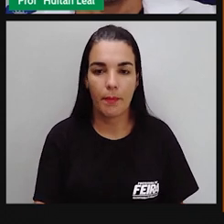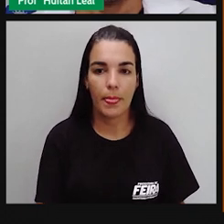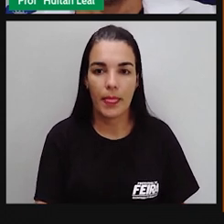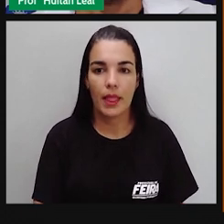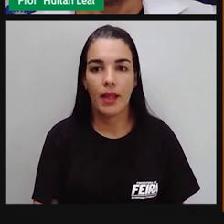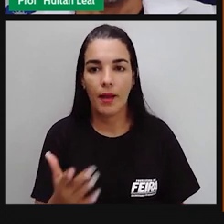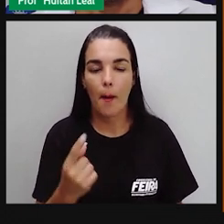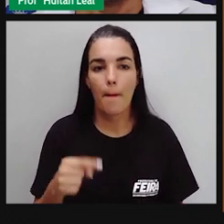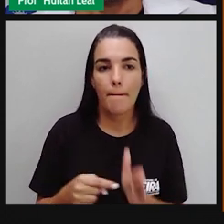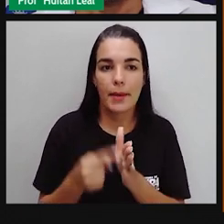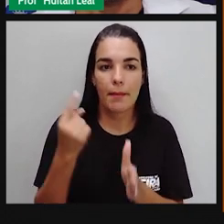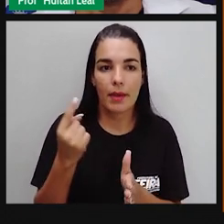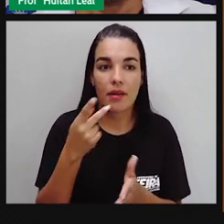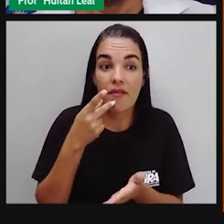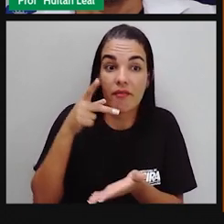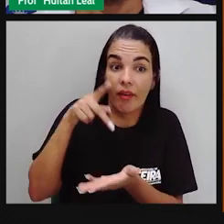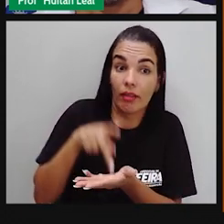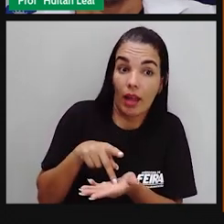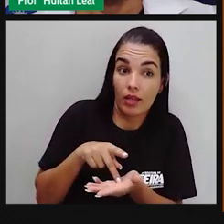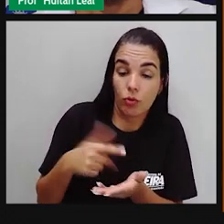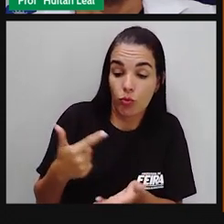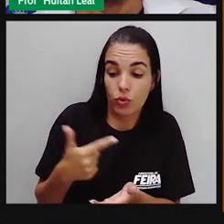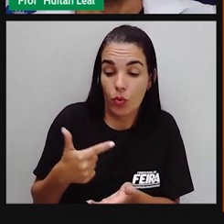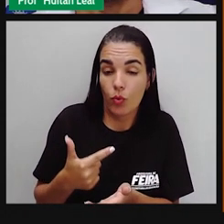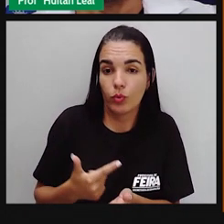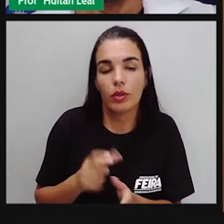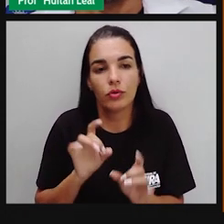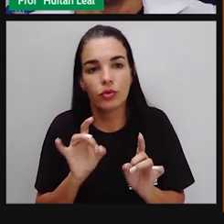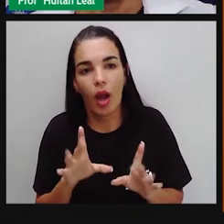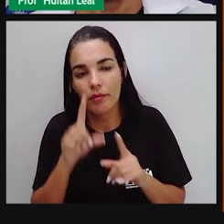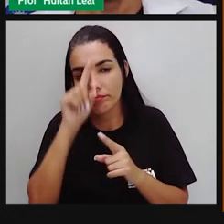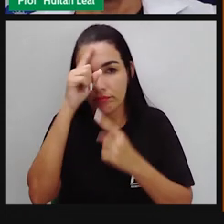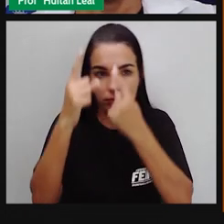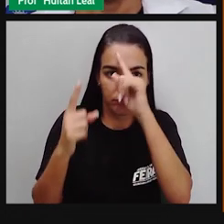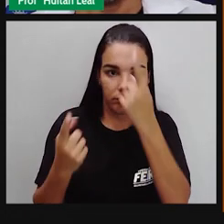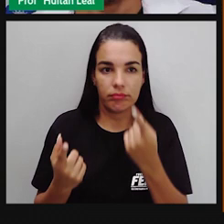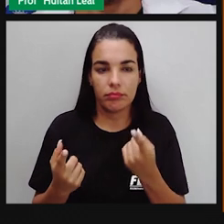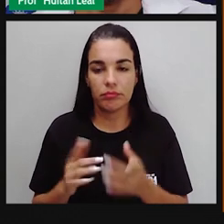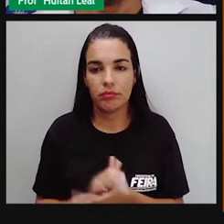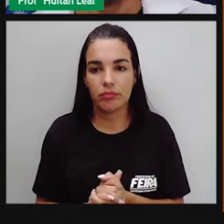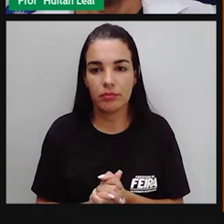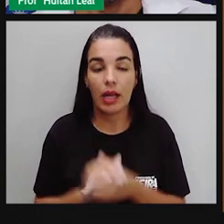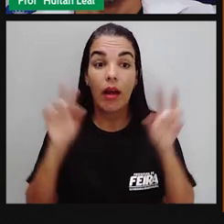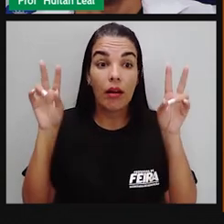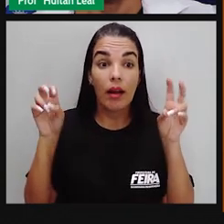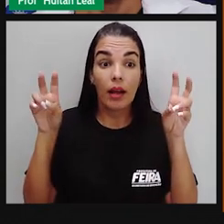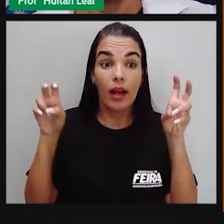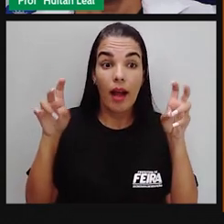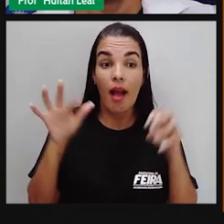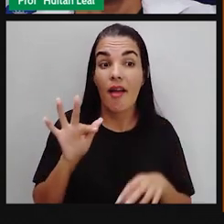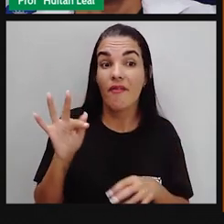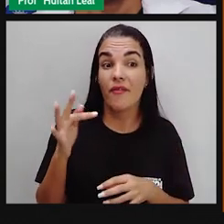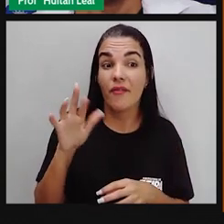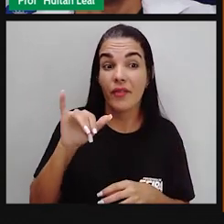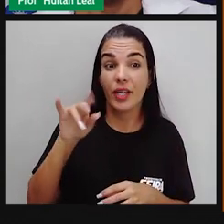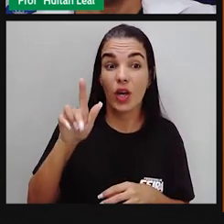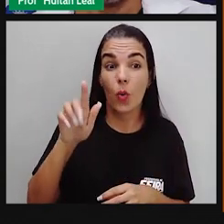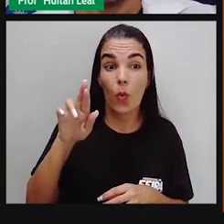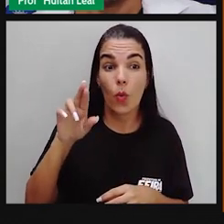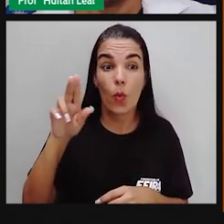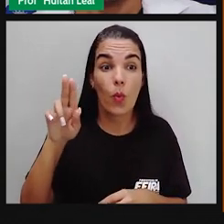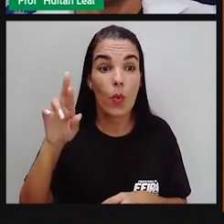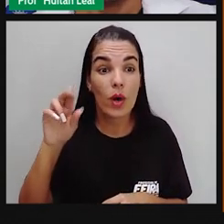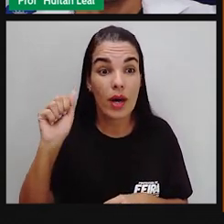conotação, sentido figurado. As figuras de linguagem, elas caminham pelo sentido